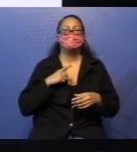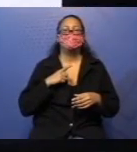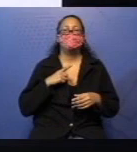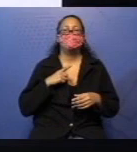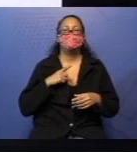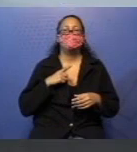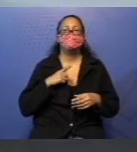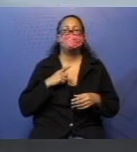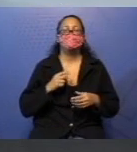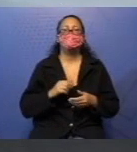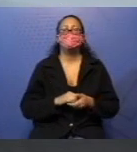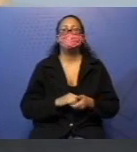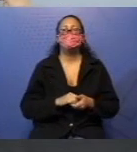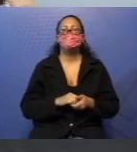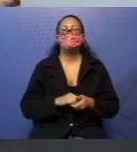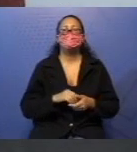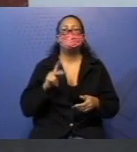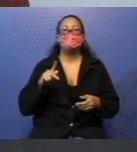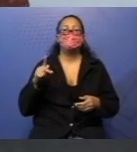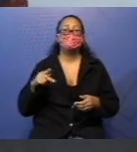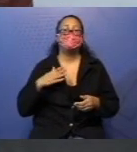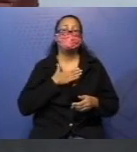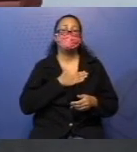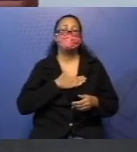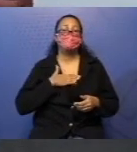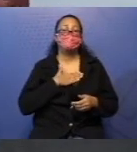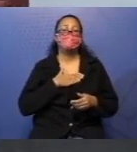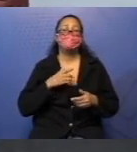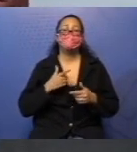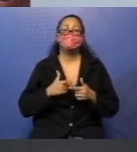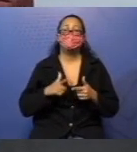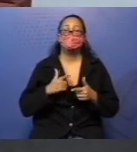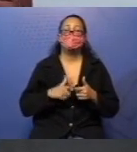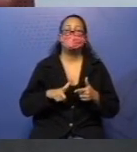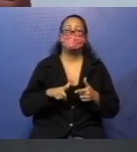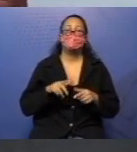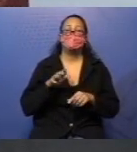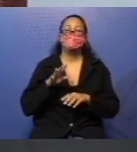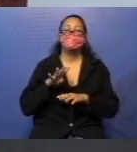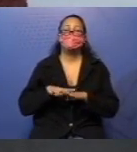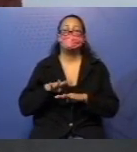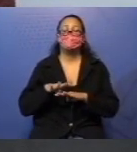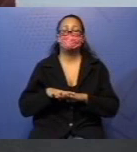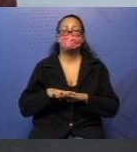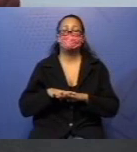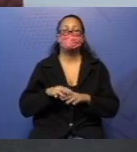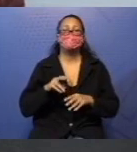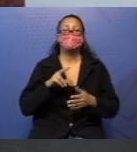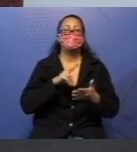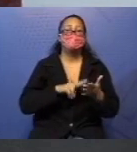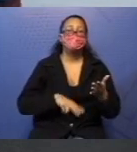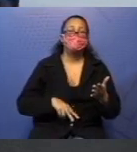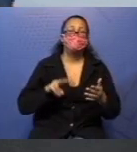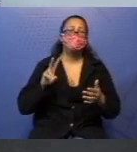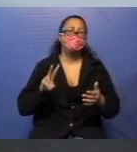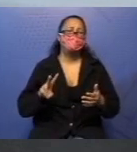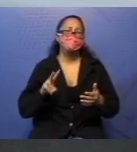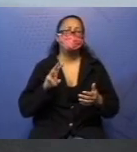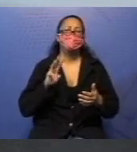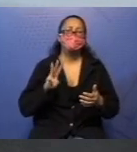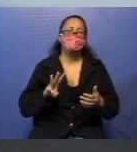eu adoro esse problema. Deixa eu voltar, porque é muito interessante isso aqui. Vocês têm que ler duas, três vezes. Olha lá que legal esse problema.